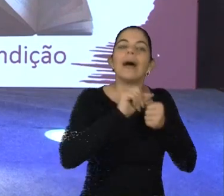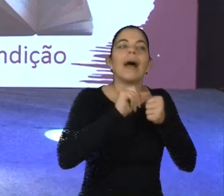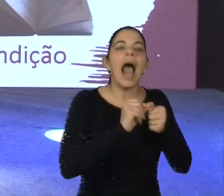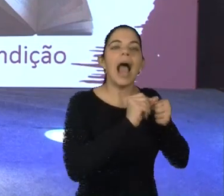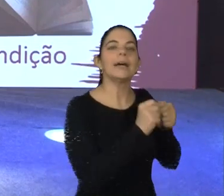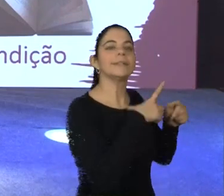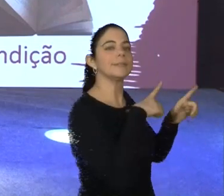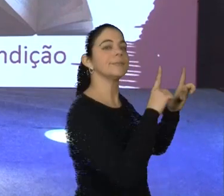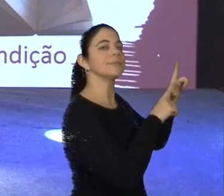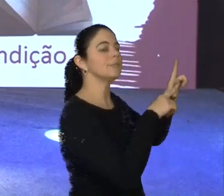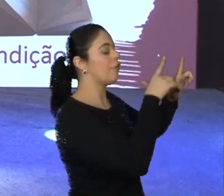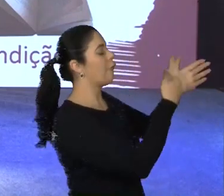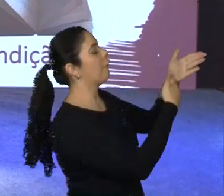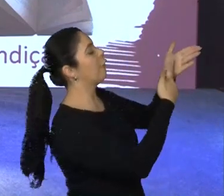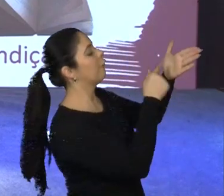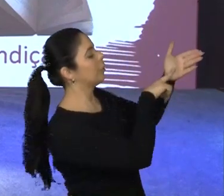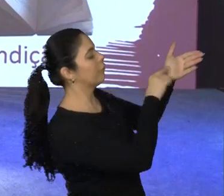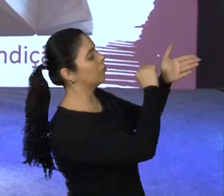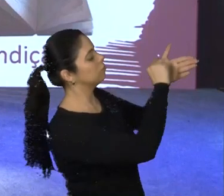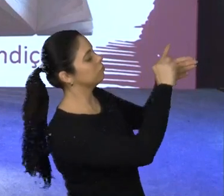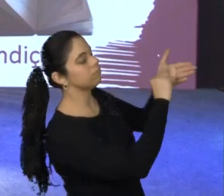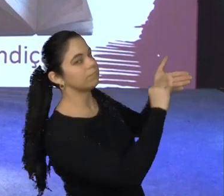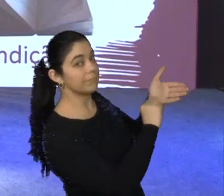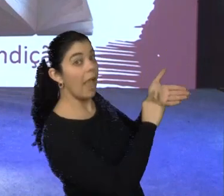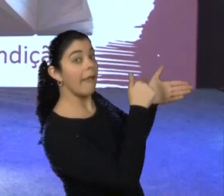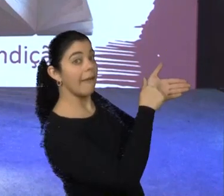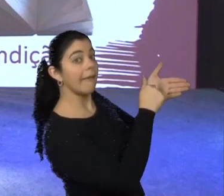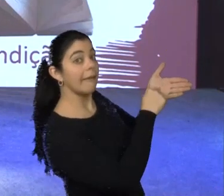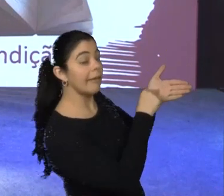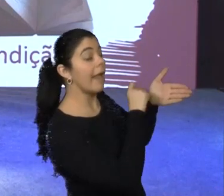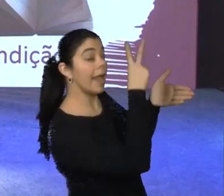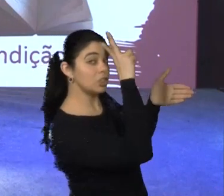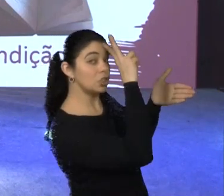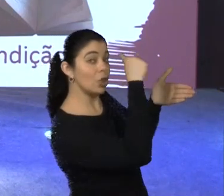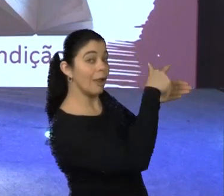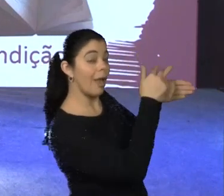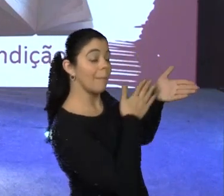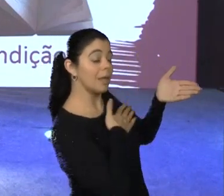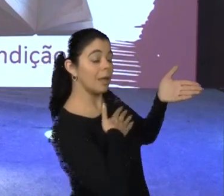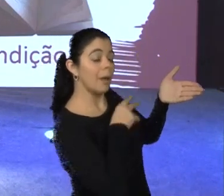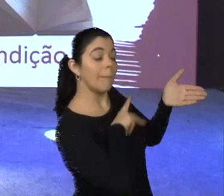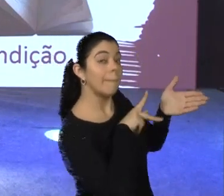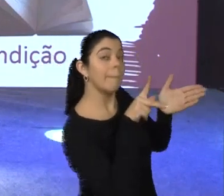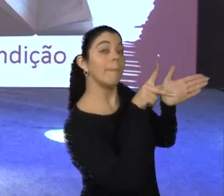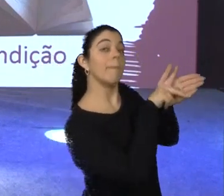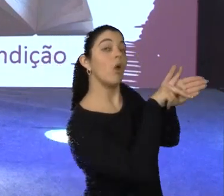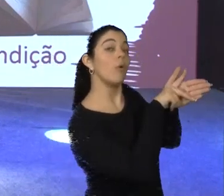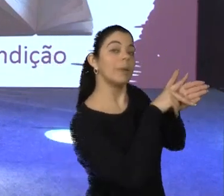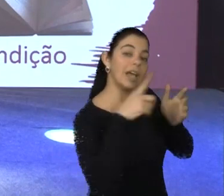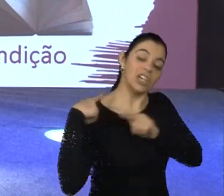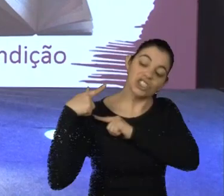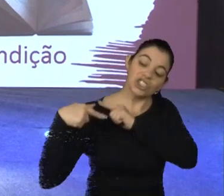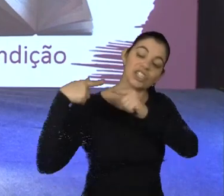se você preferir um livro, eu estou falando de um livro em que a escrita da história é a minha genética. Portanto, quando eu falo